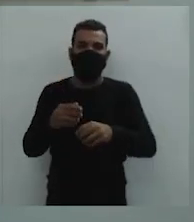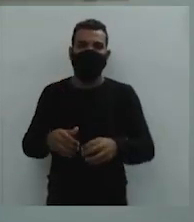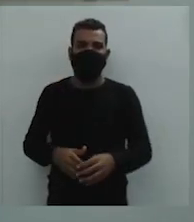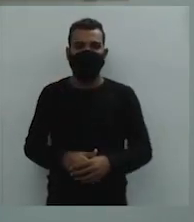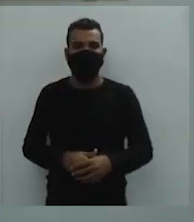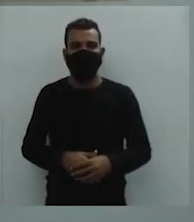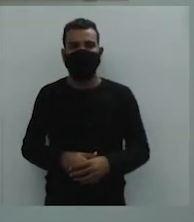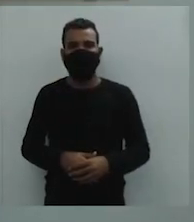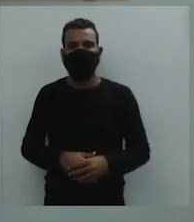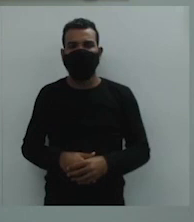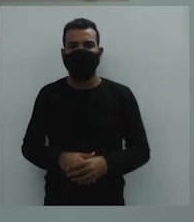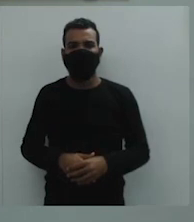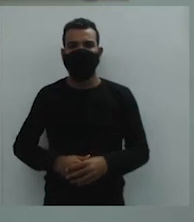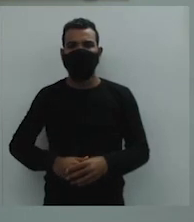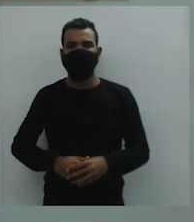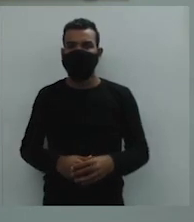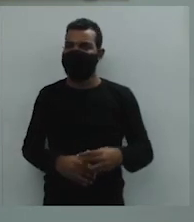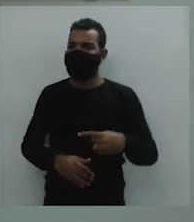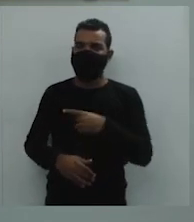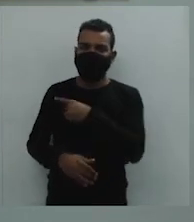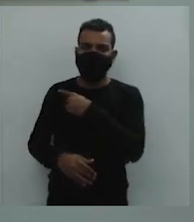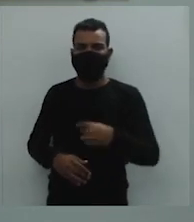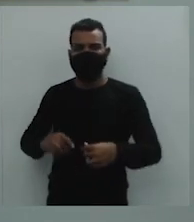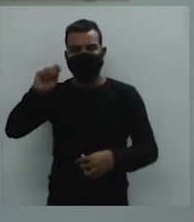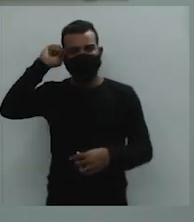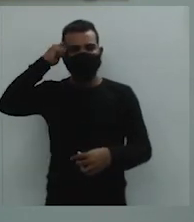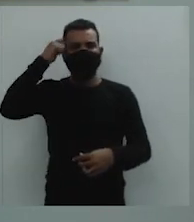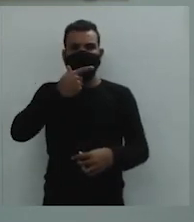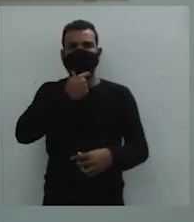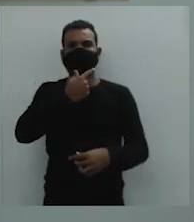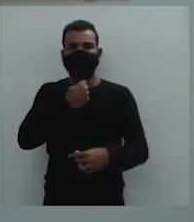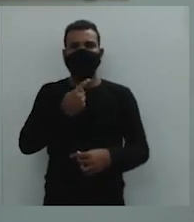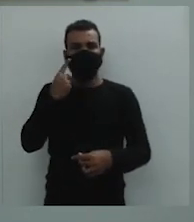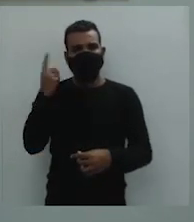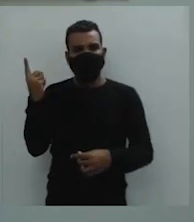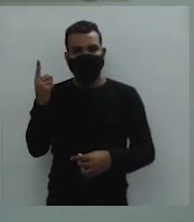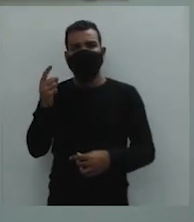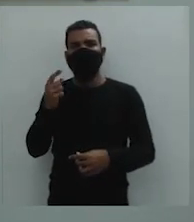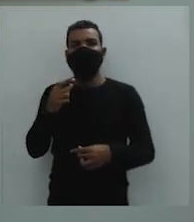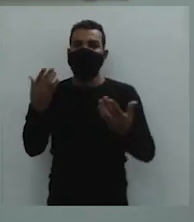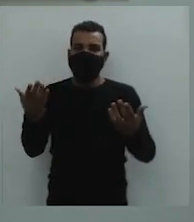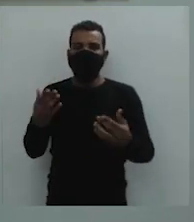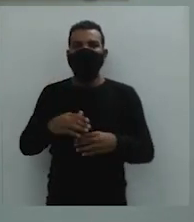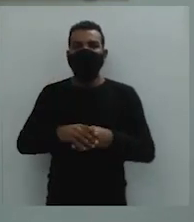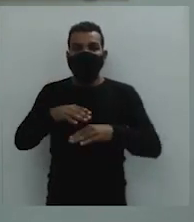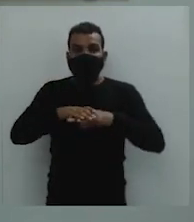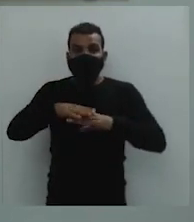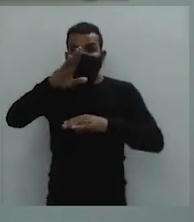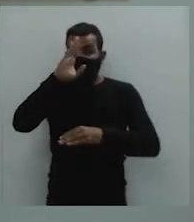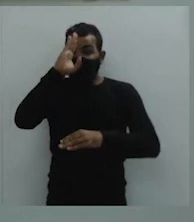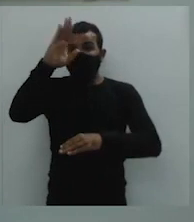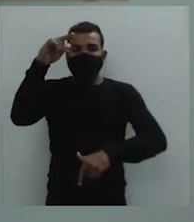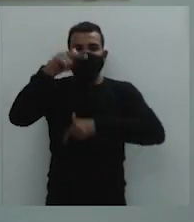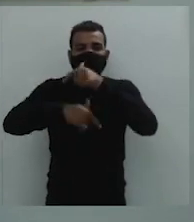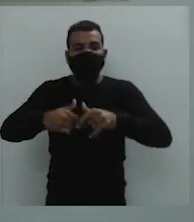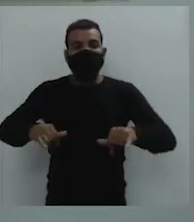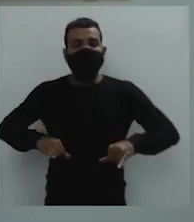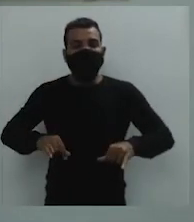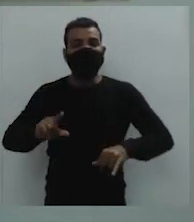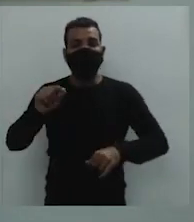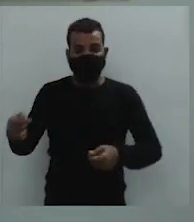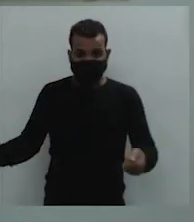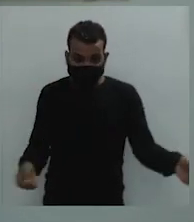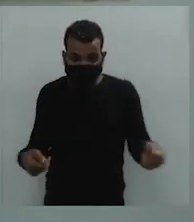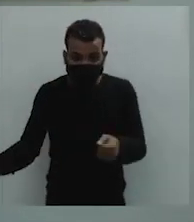africanos, negros, homens ali, mas quem mais fazia o papel da mineração